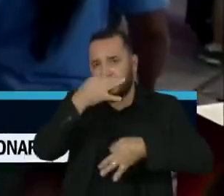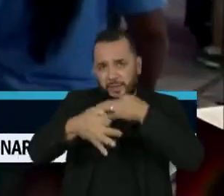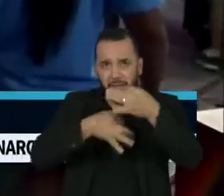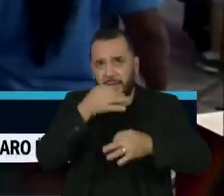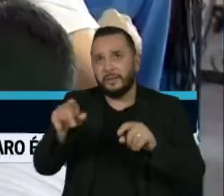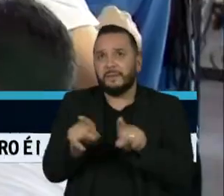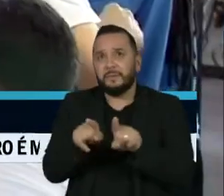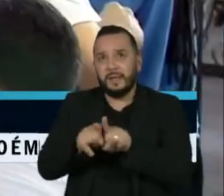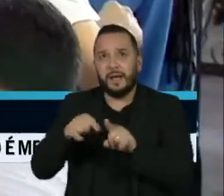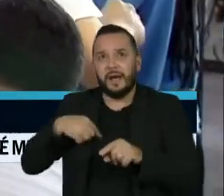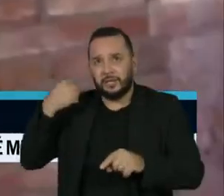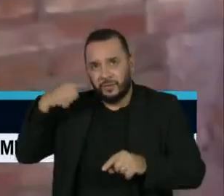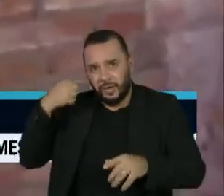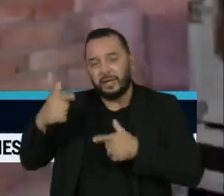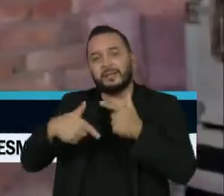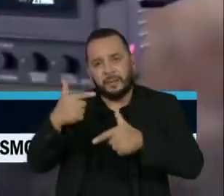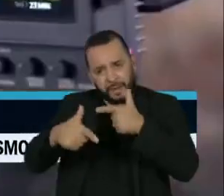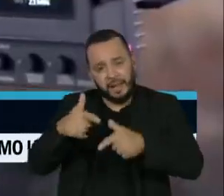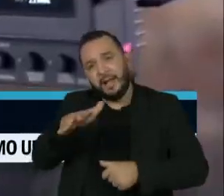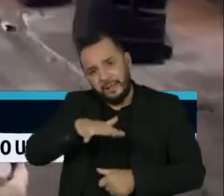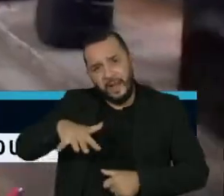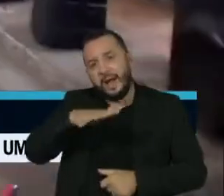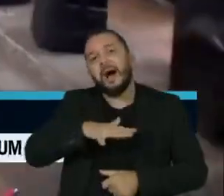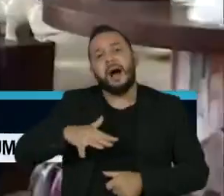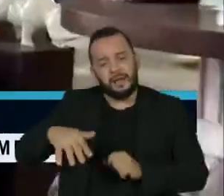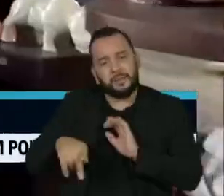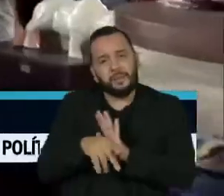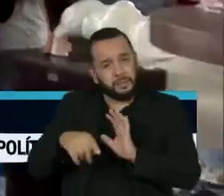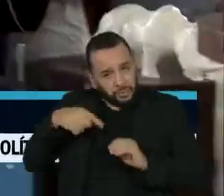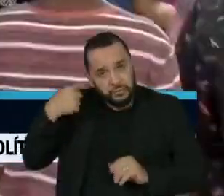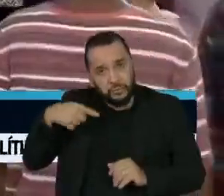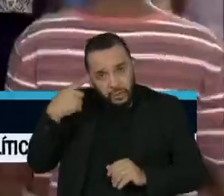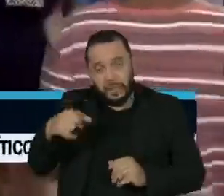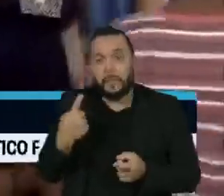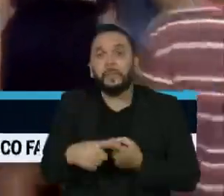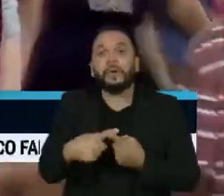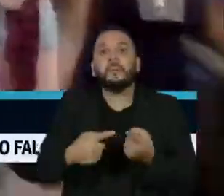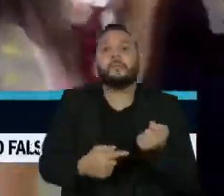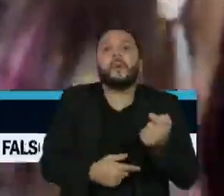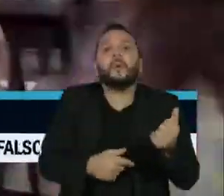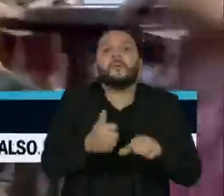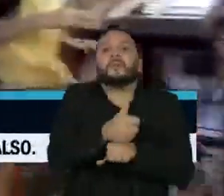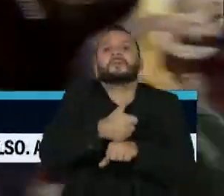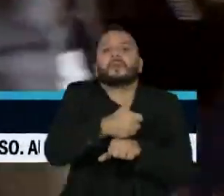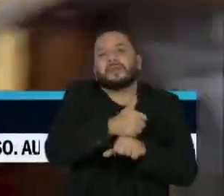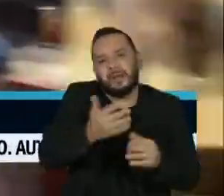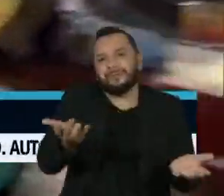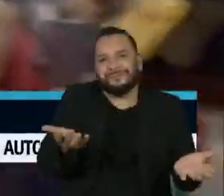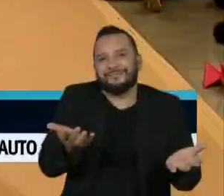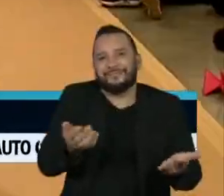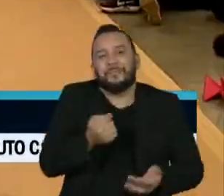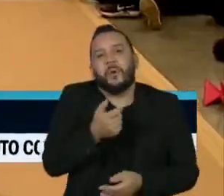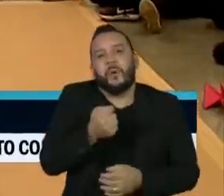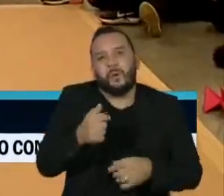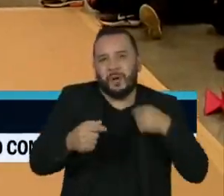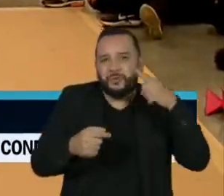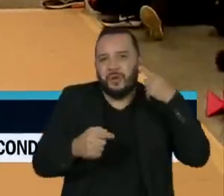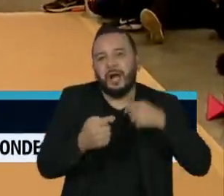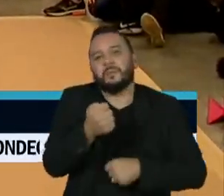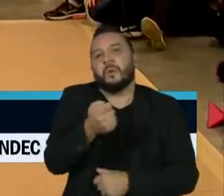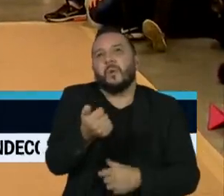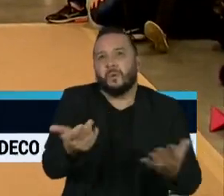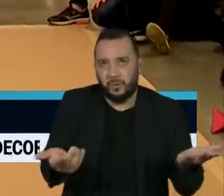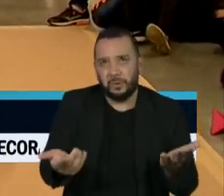trazer advogados para atuar nesse segmento do direito, onde ainda há pouca gente especializada. O auxílio poderá ser solicitado por